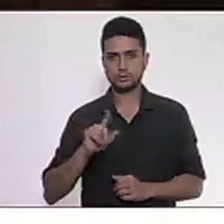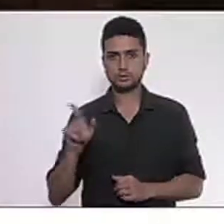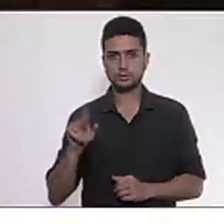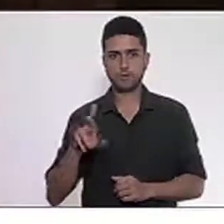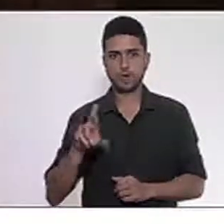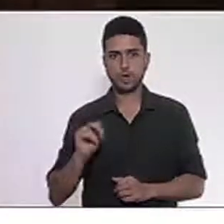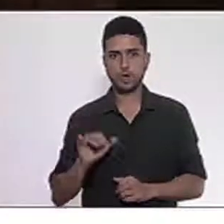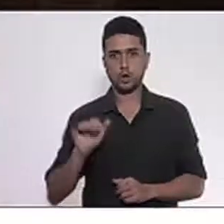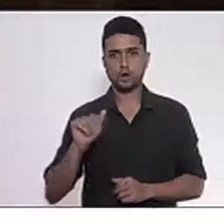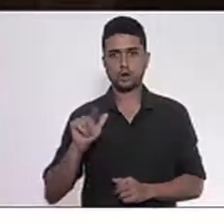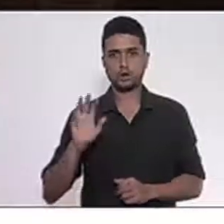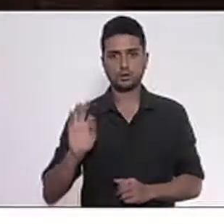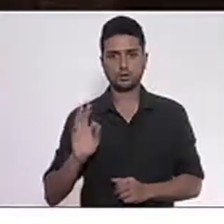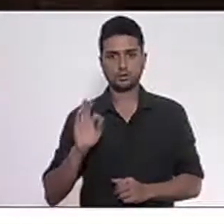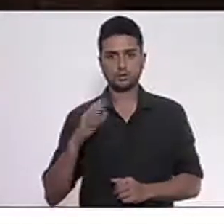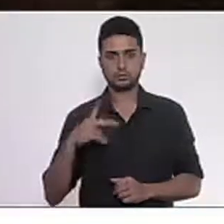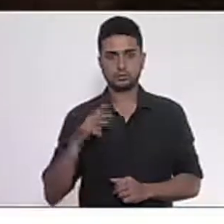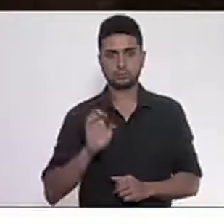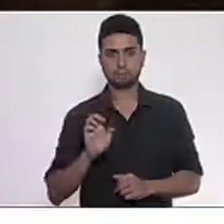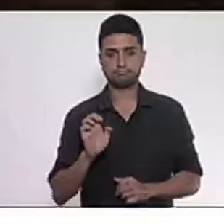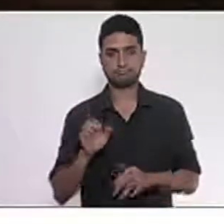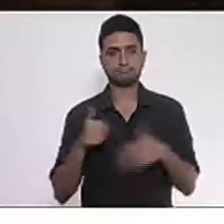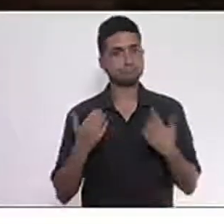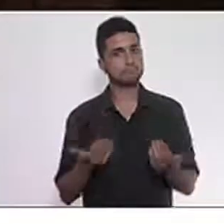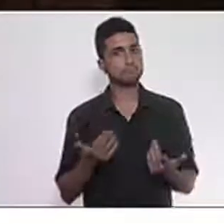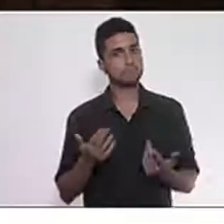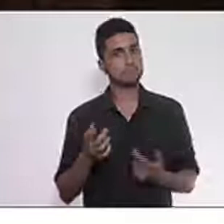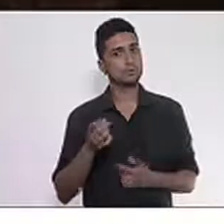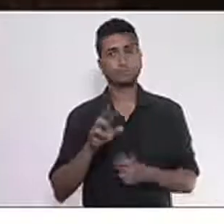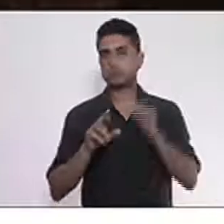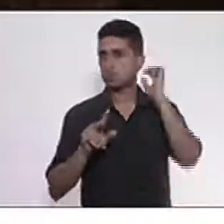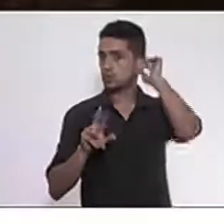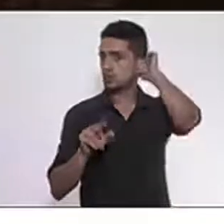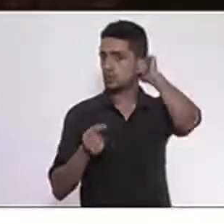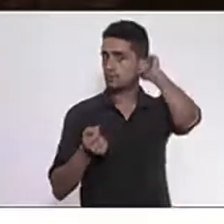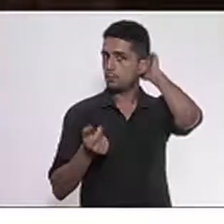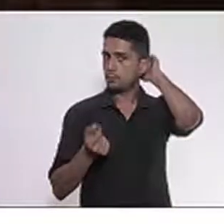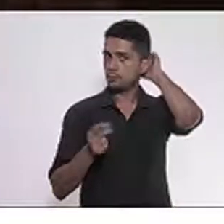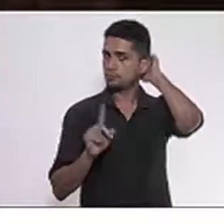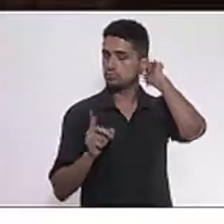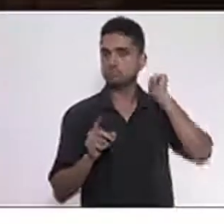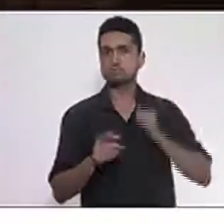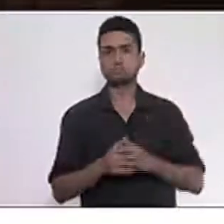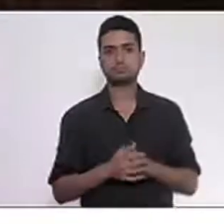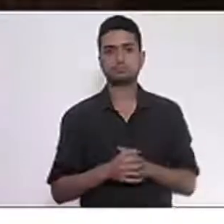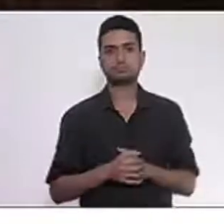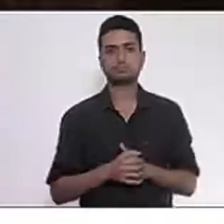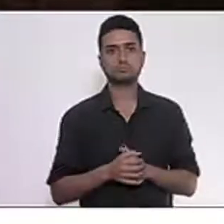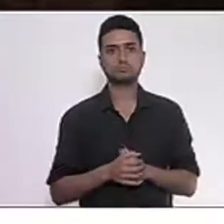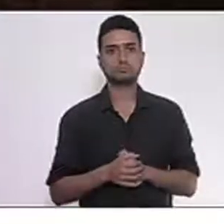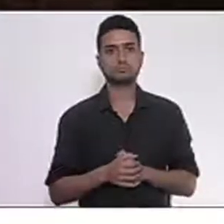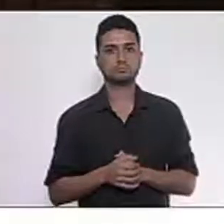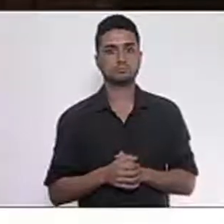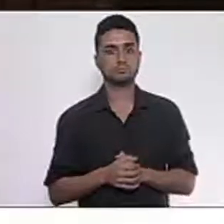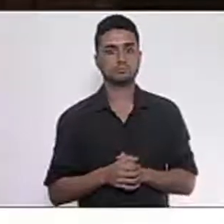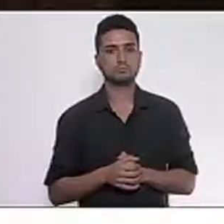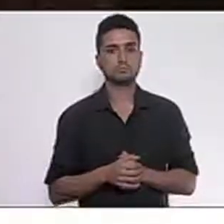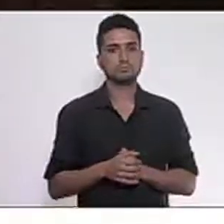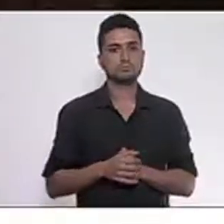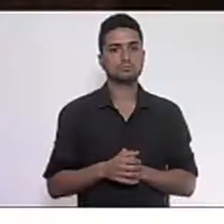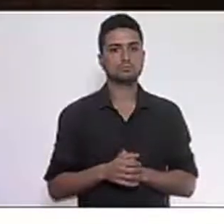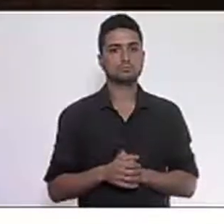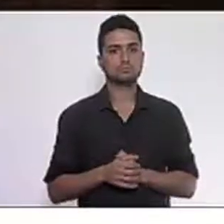que não tem sido pouco nos tempos atuais. A arrecadação desse ano deve dar para o estado,